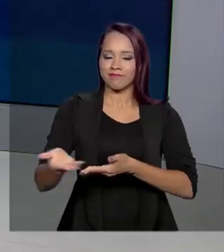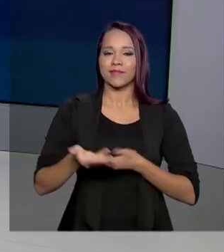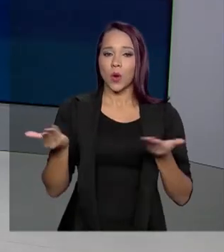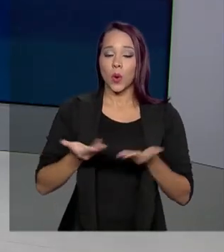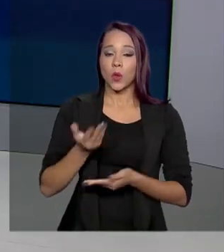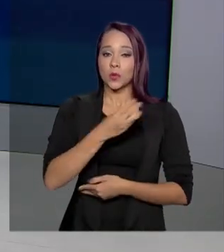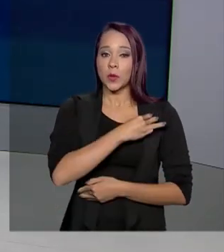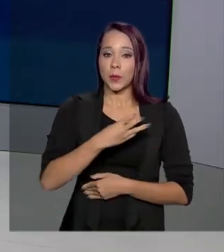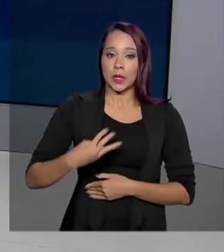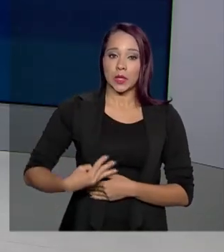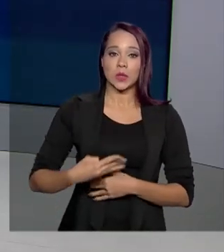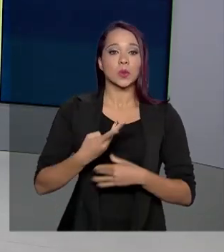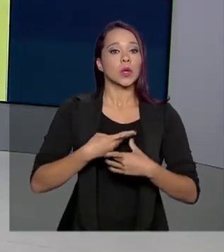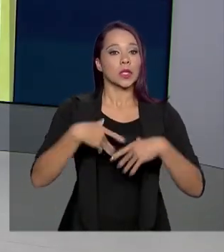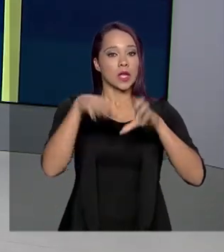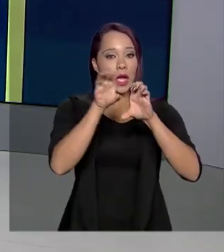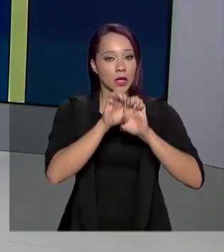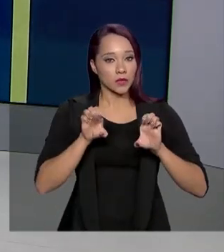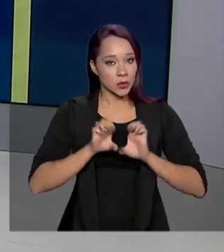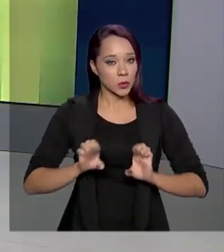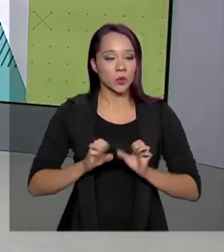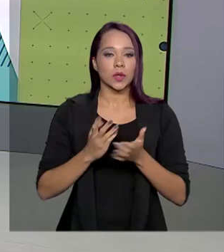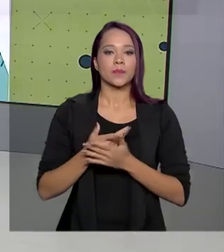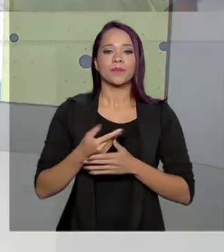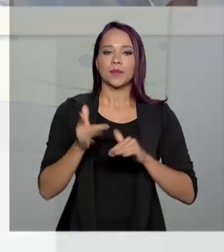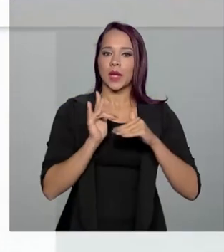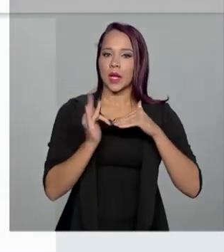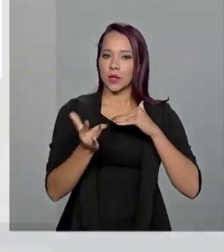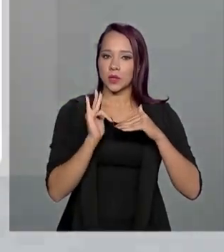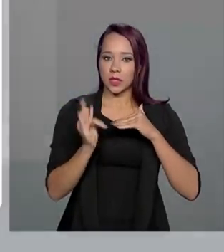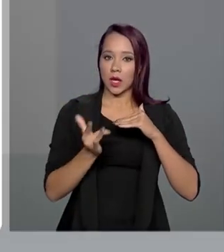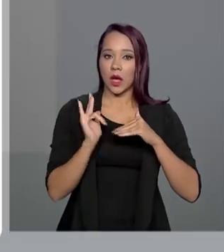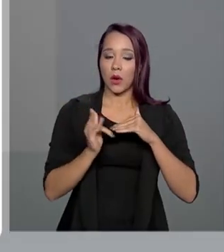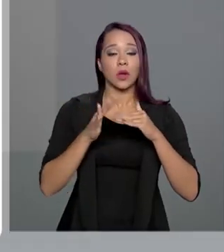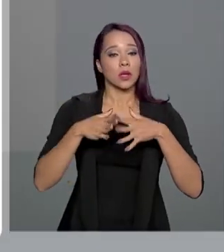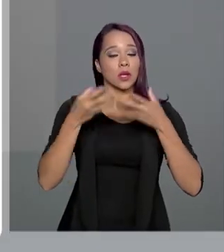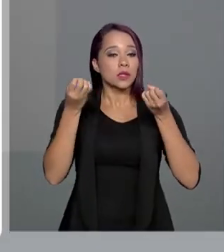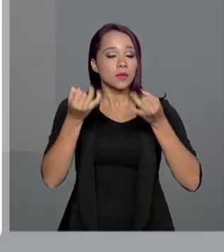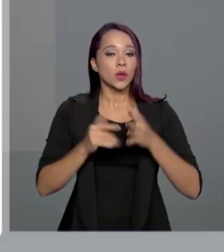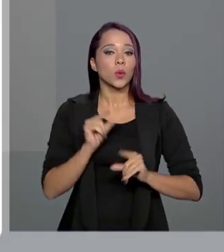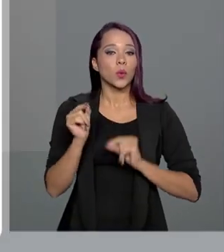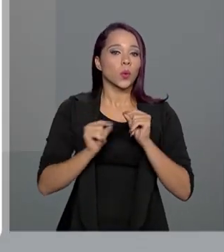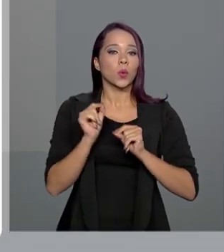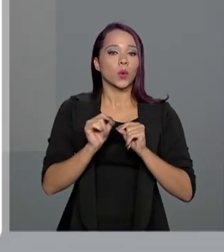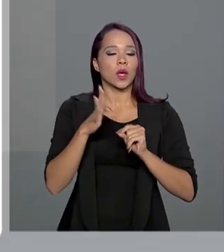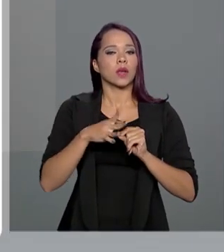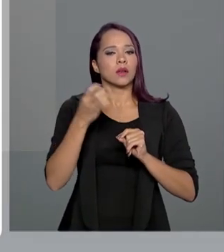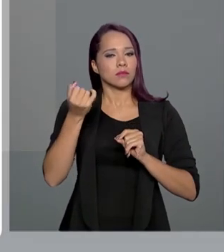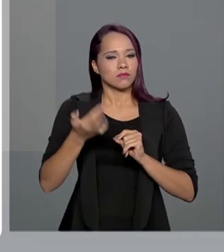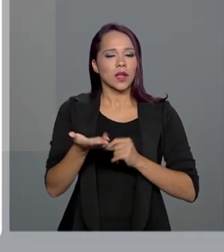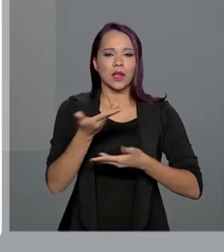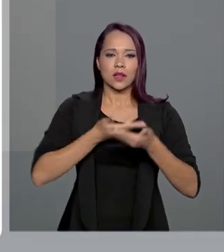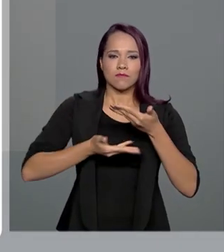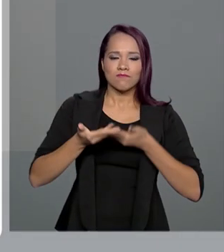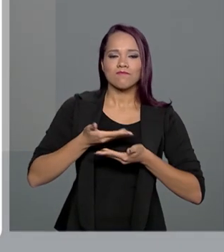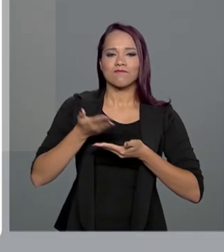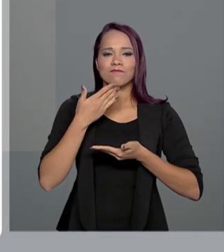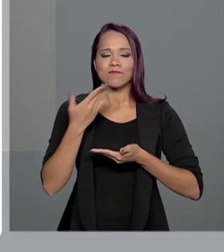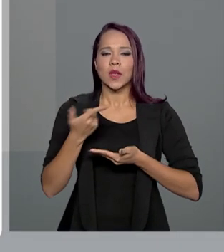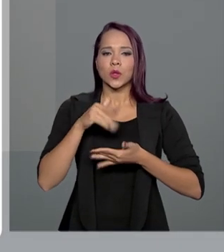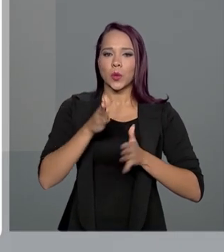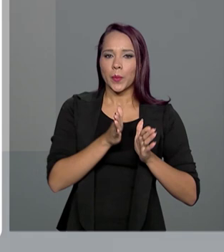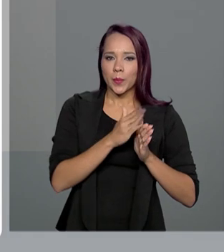ministro da Infraestrutura. Pelas redes sociais, Tarcísio Gomes de Freitas destacou que eles trataram do programa de